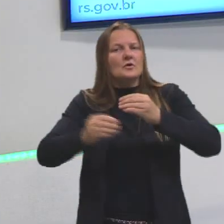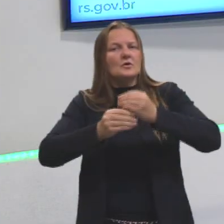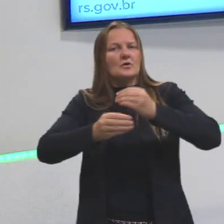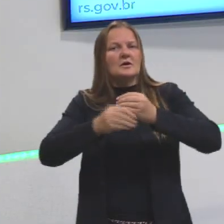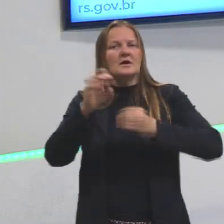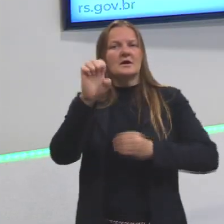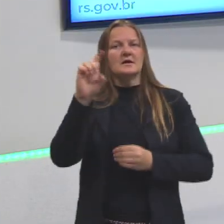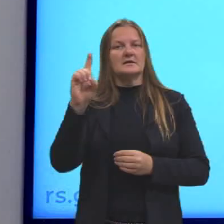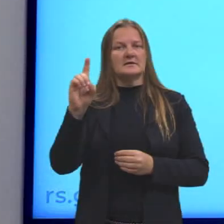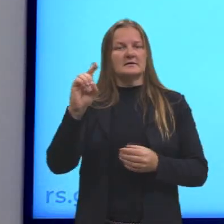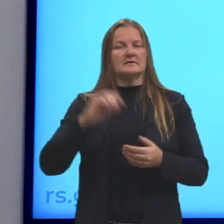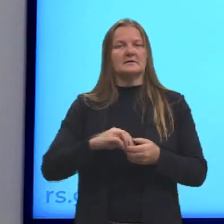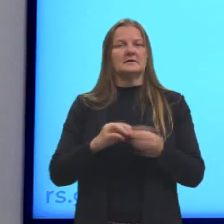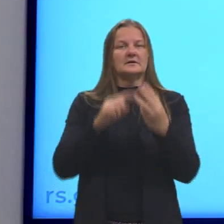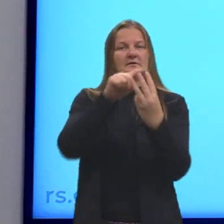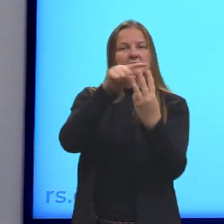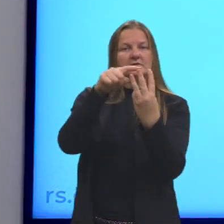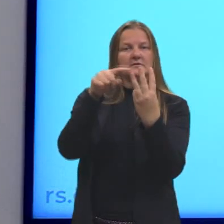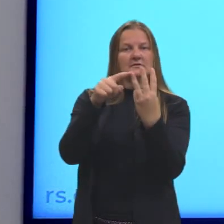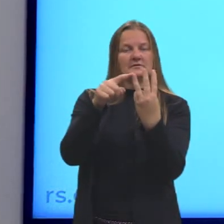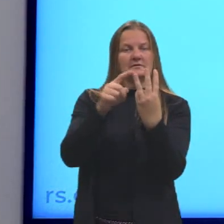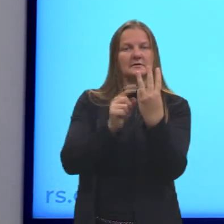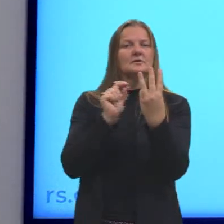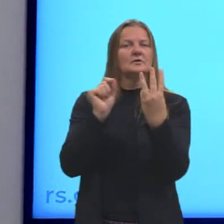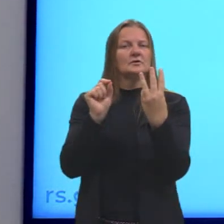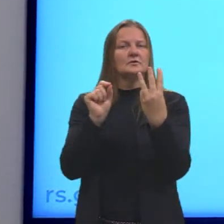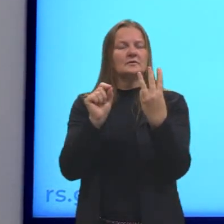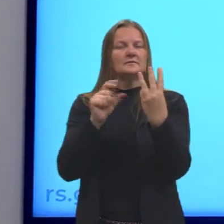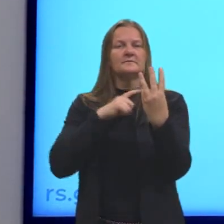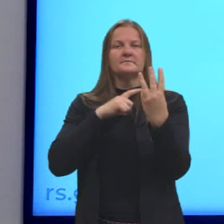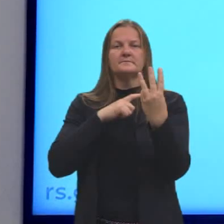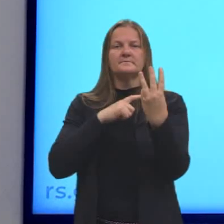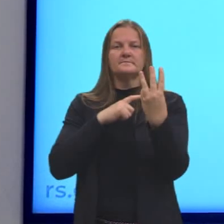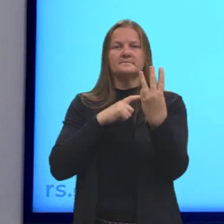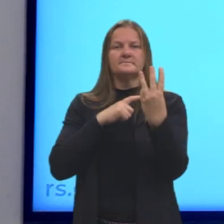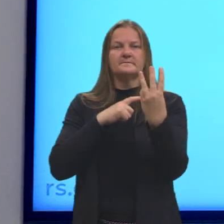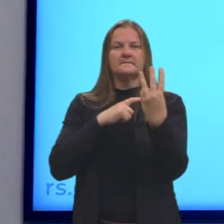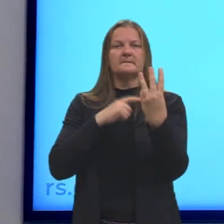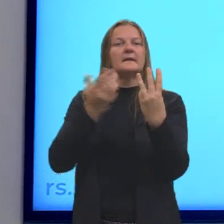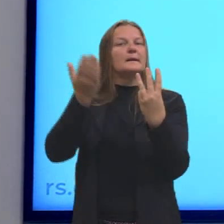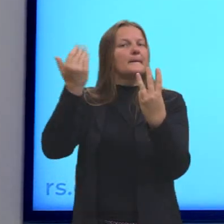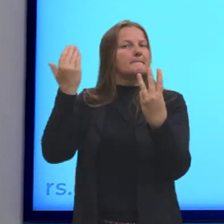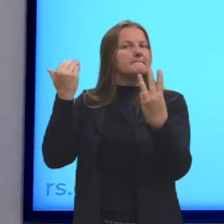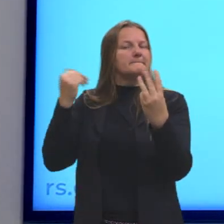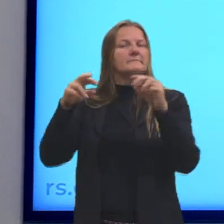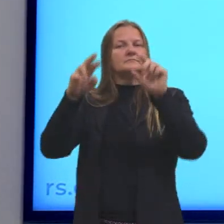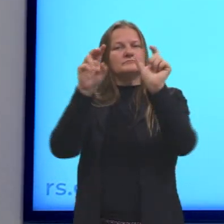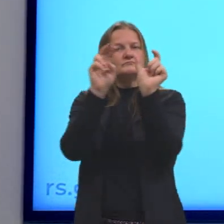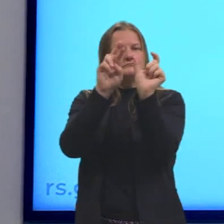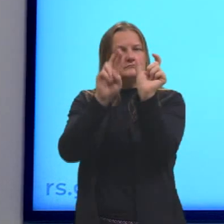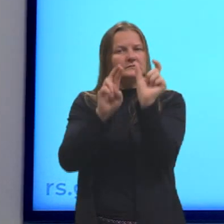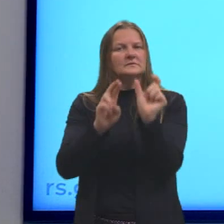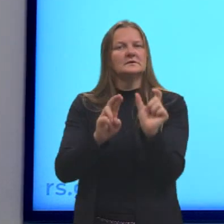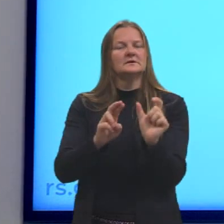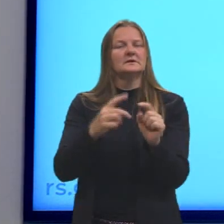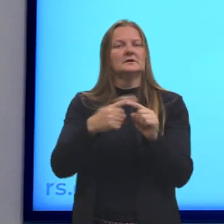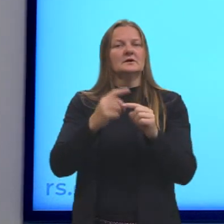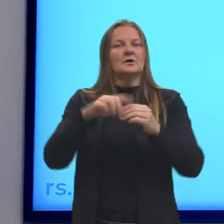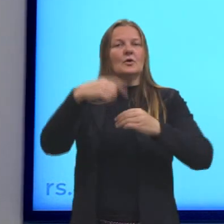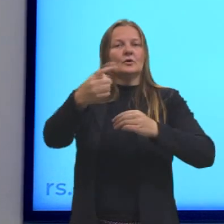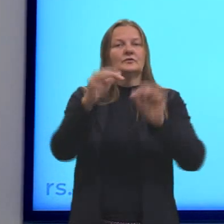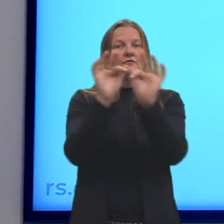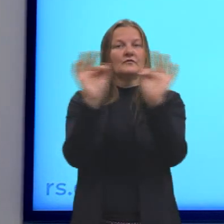ed. Nesses três casos aqui, eu tenho passado regular. Já na próxima